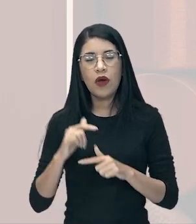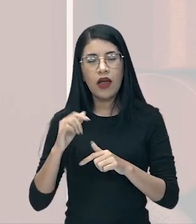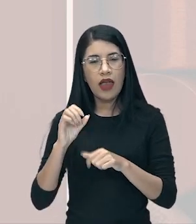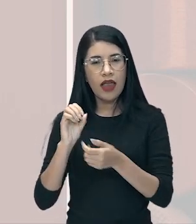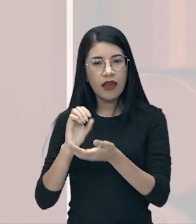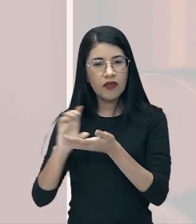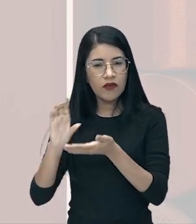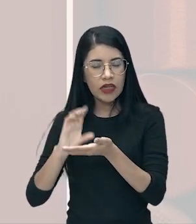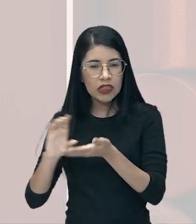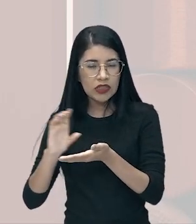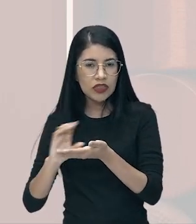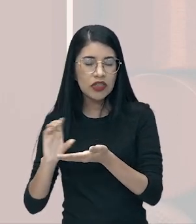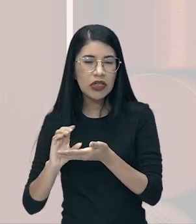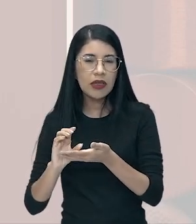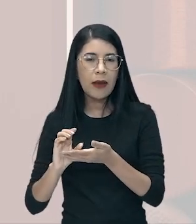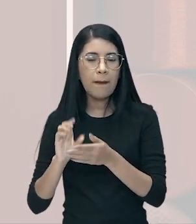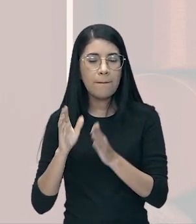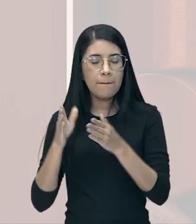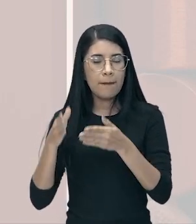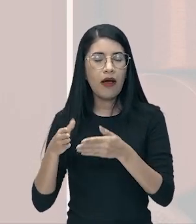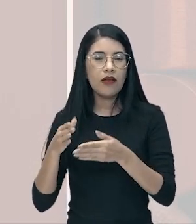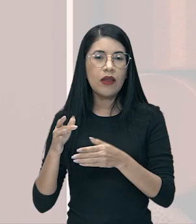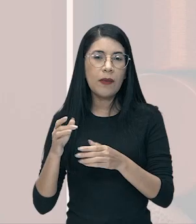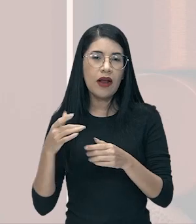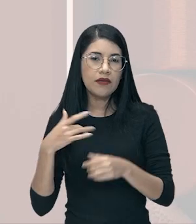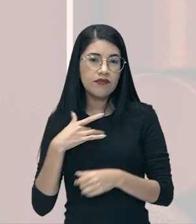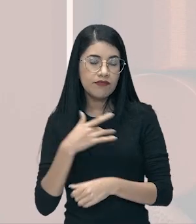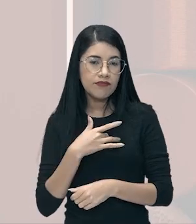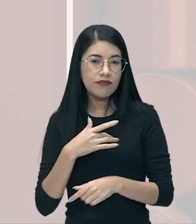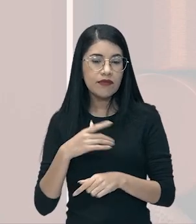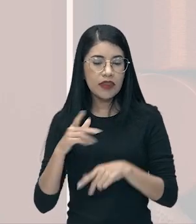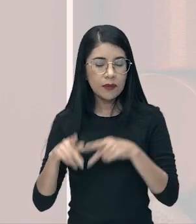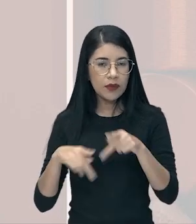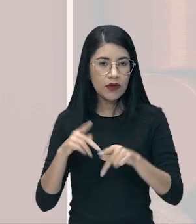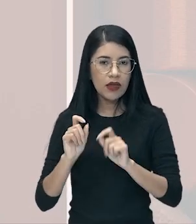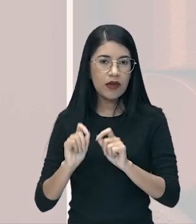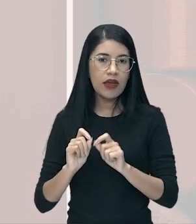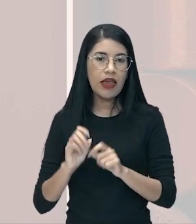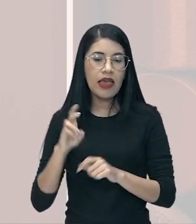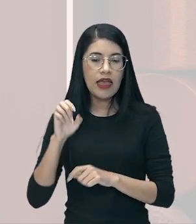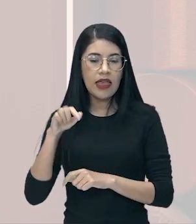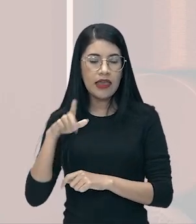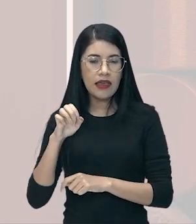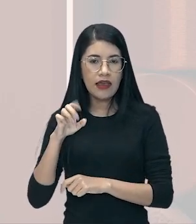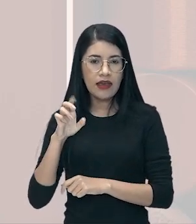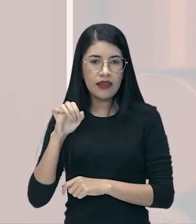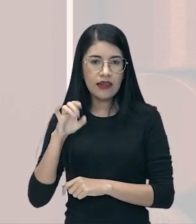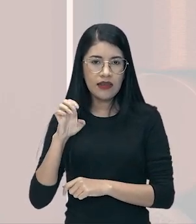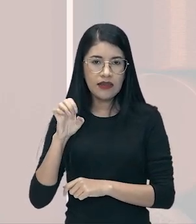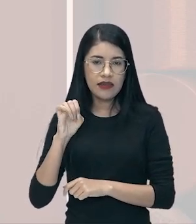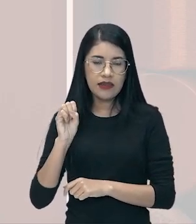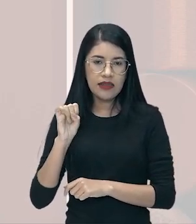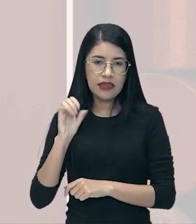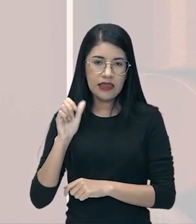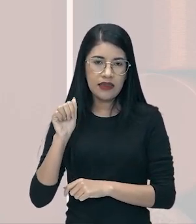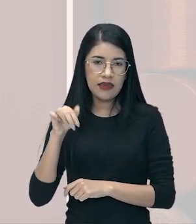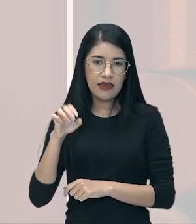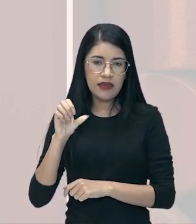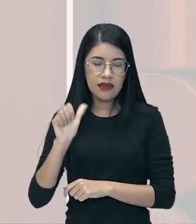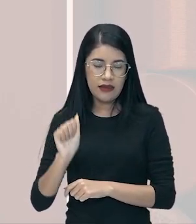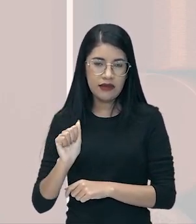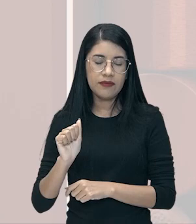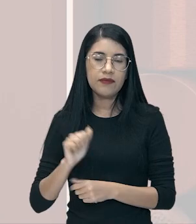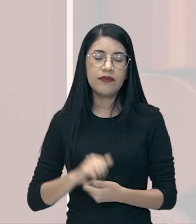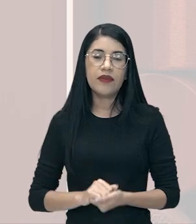economia do estado do bem-estar social é conhecida como práticas keynesianas, tá, gente? E essas práticas do keynesianismo